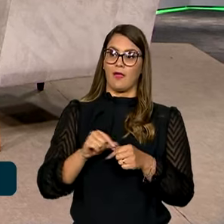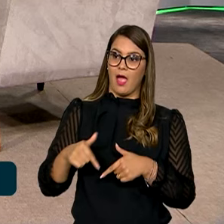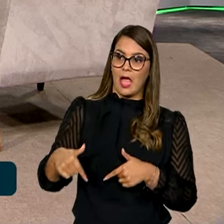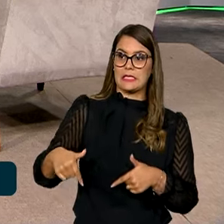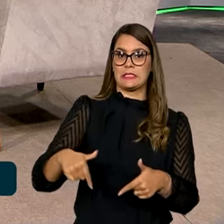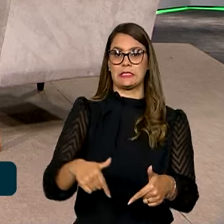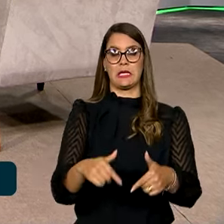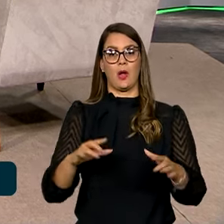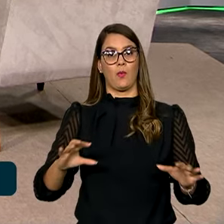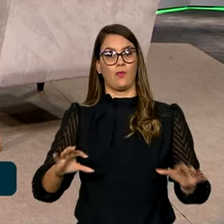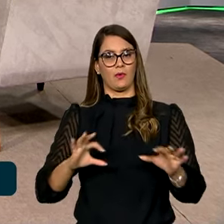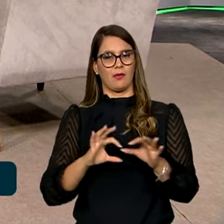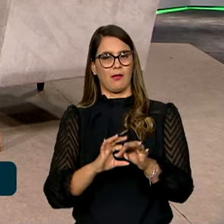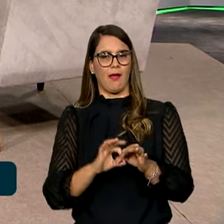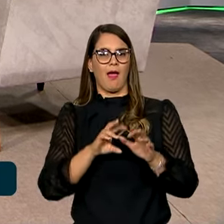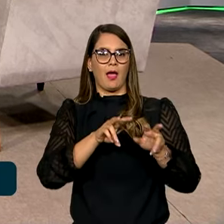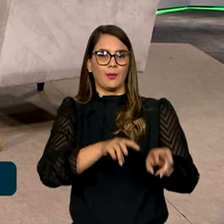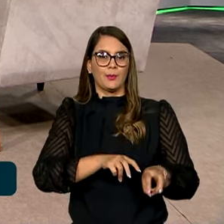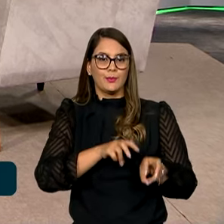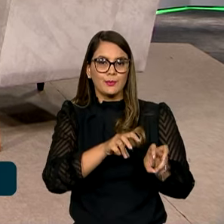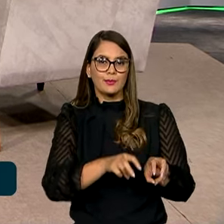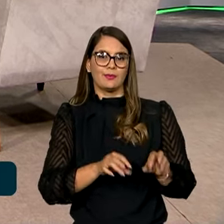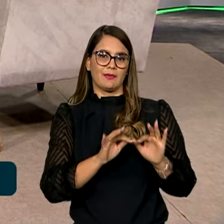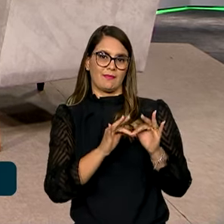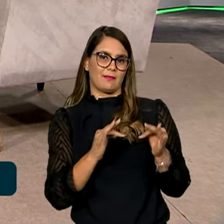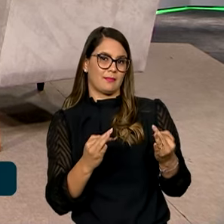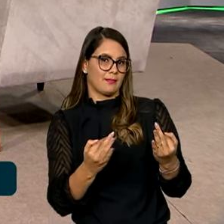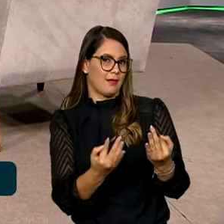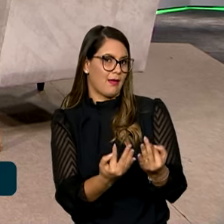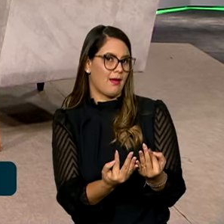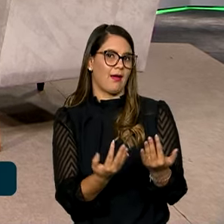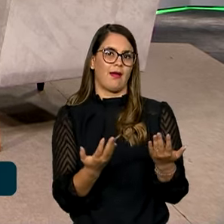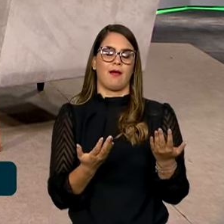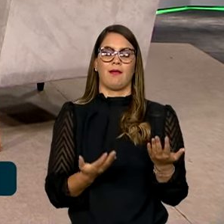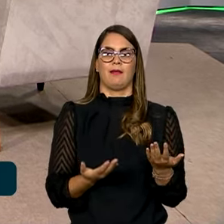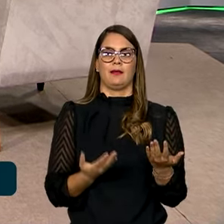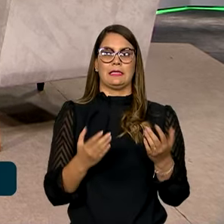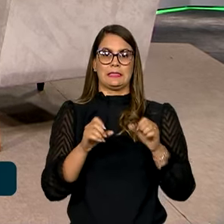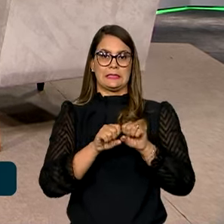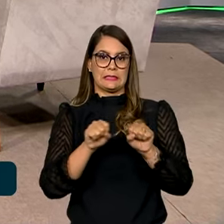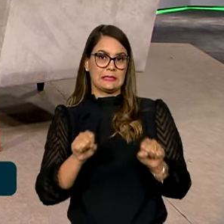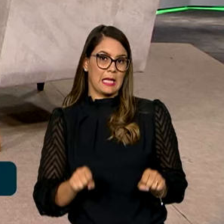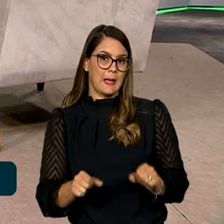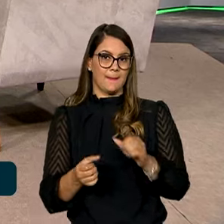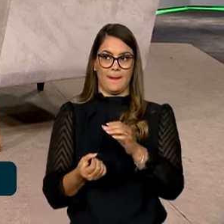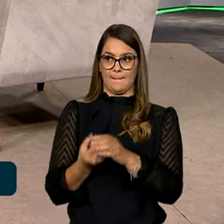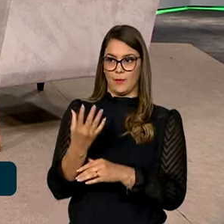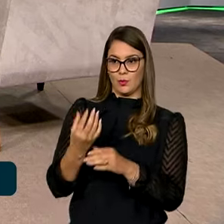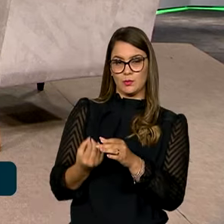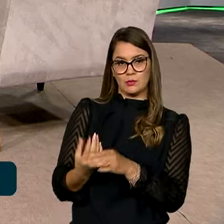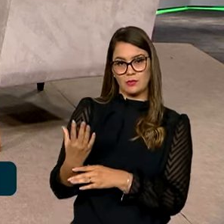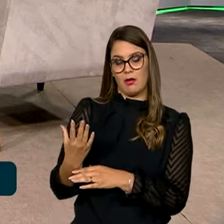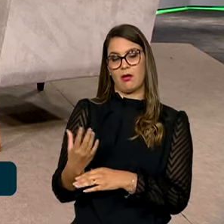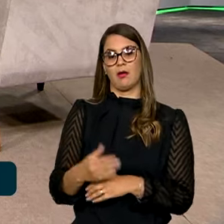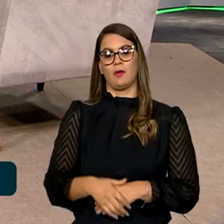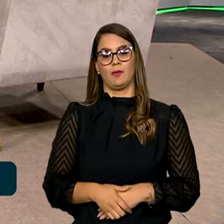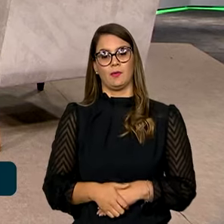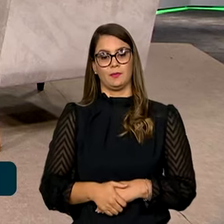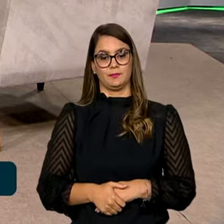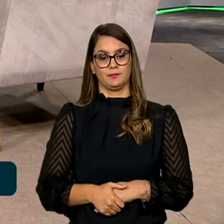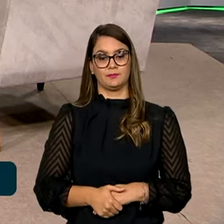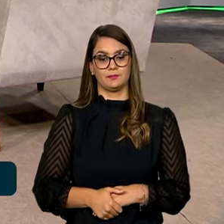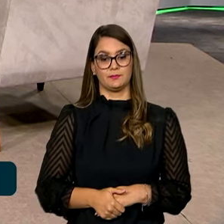ali voltadas para a agricultura familiar, sistemas produtivos, enfim.